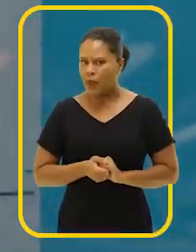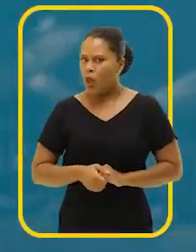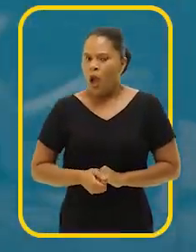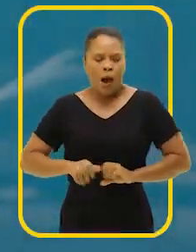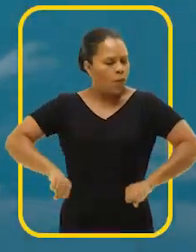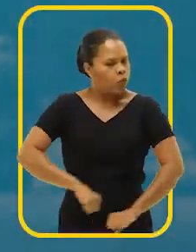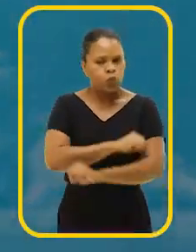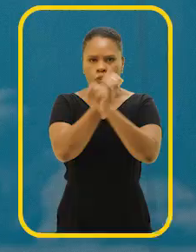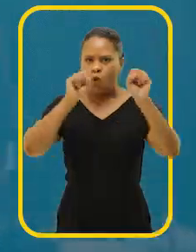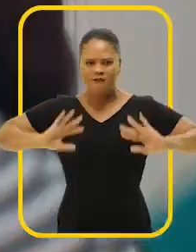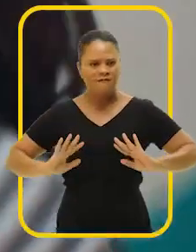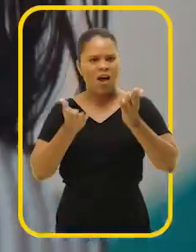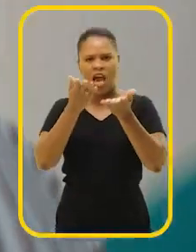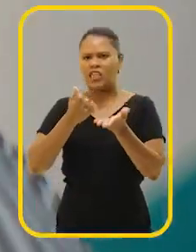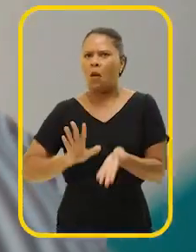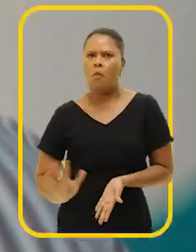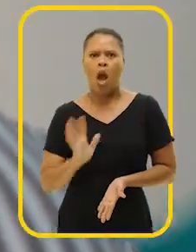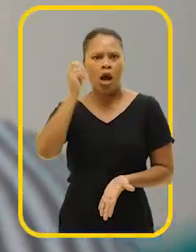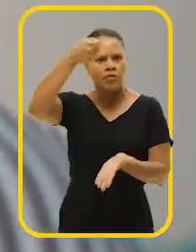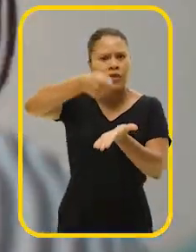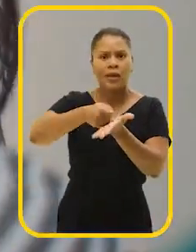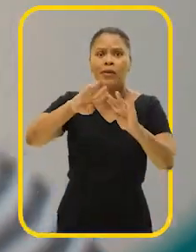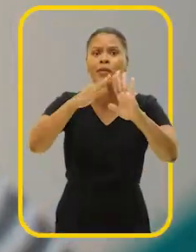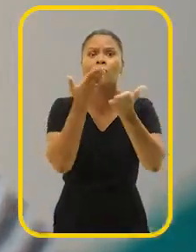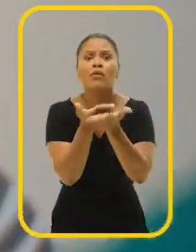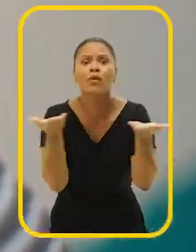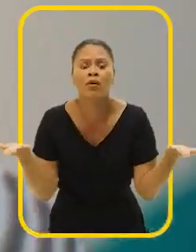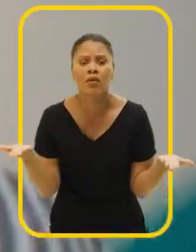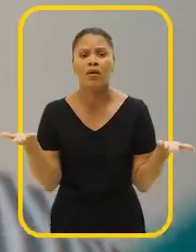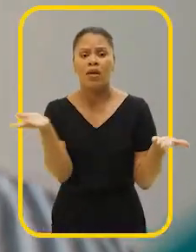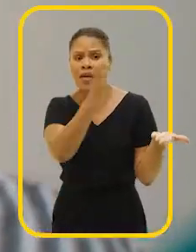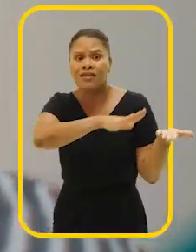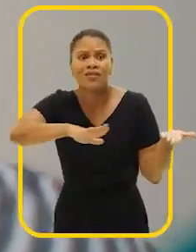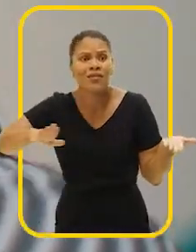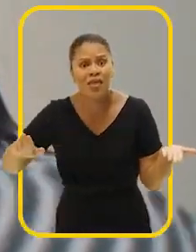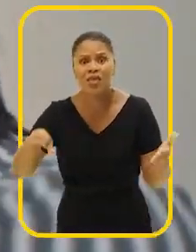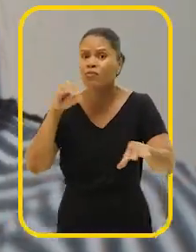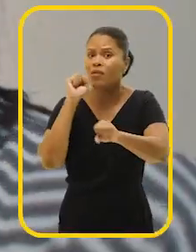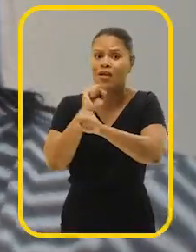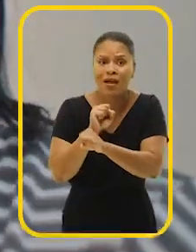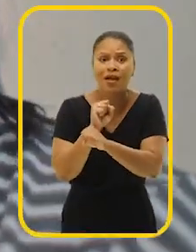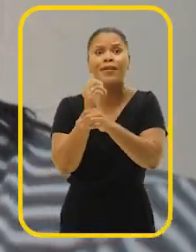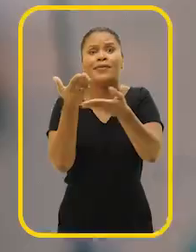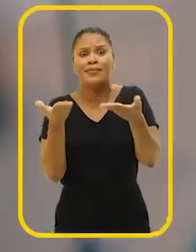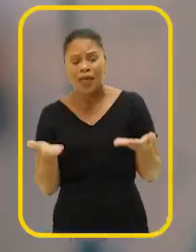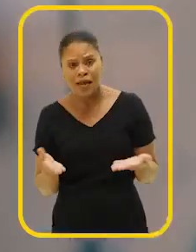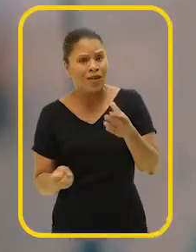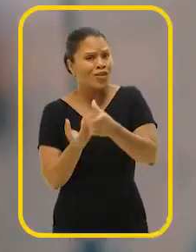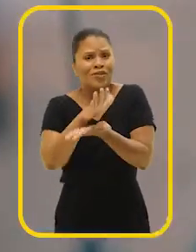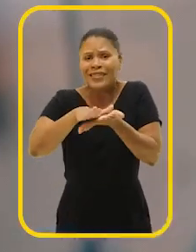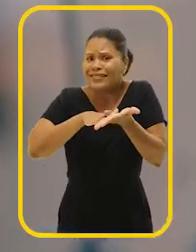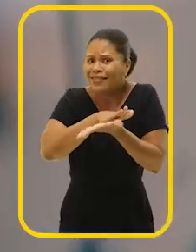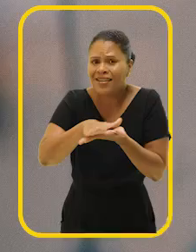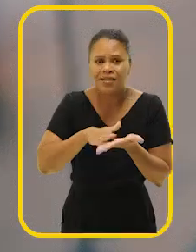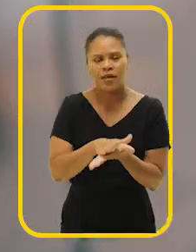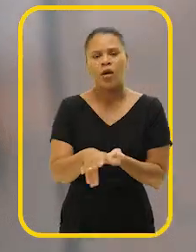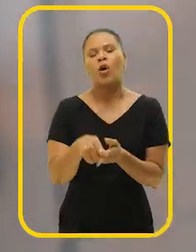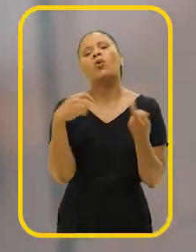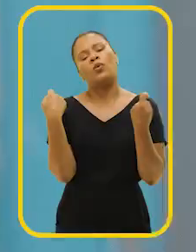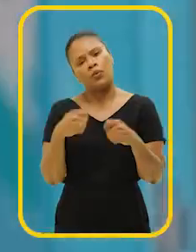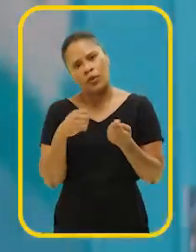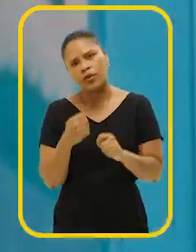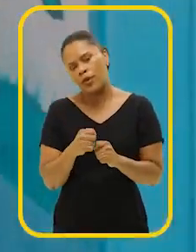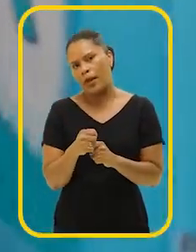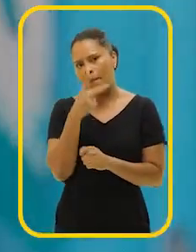essas festas caríssimas. E aí, só. As crianças estão todas paradas, não resolve nada. O que é essencial, parece que a